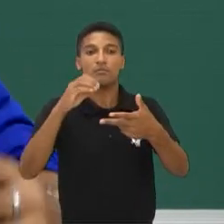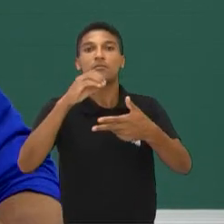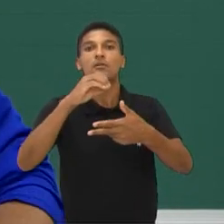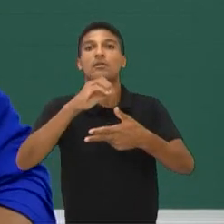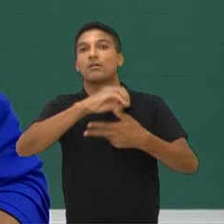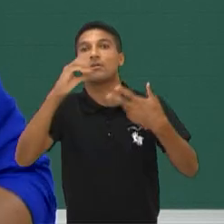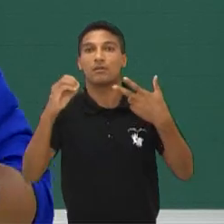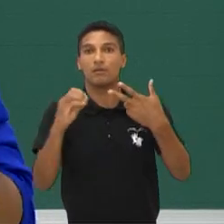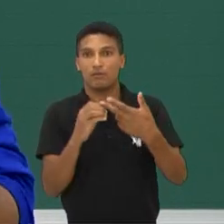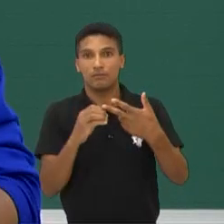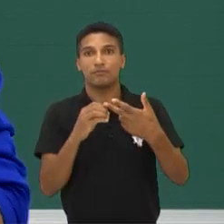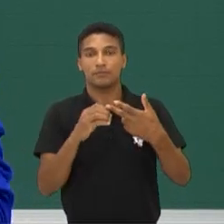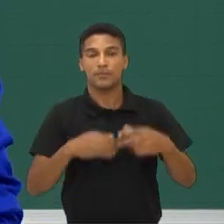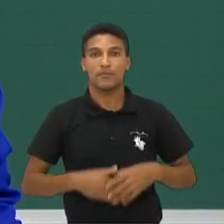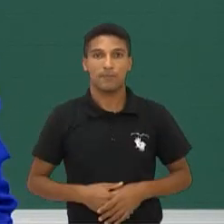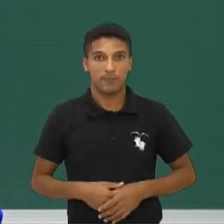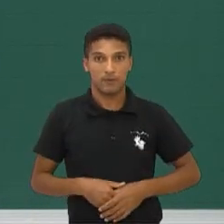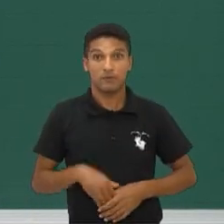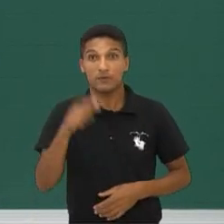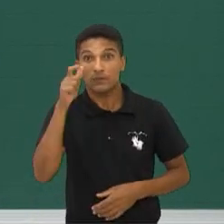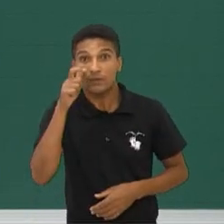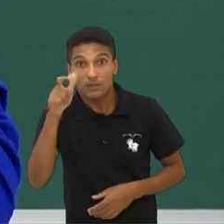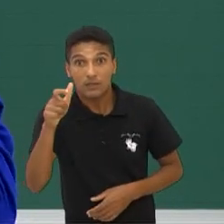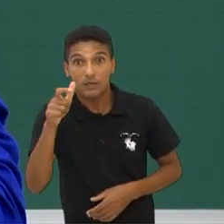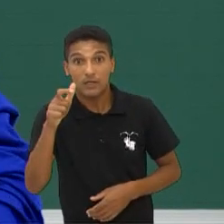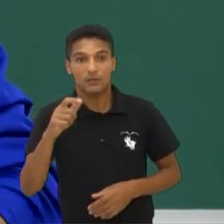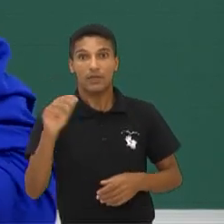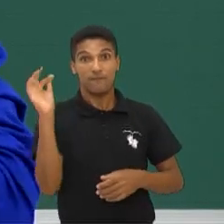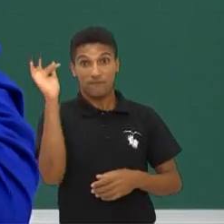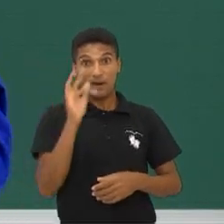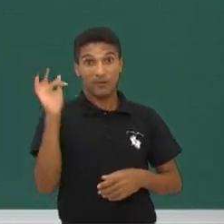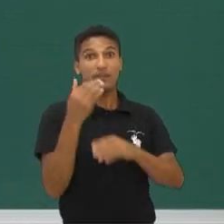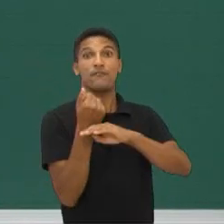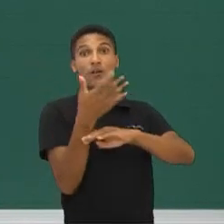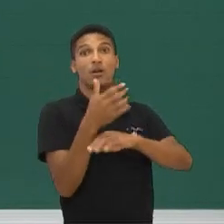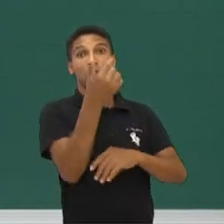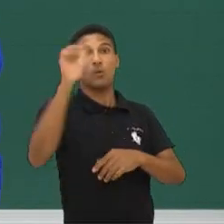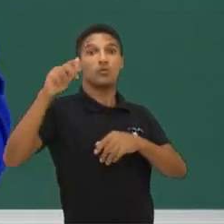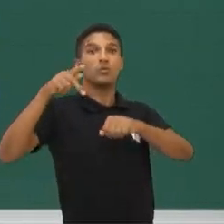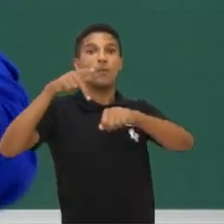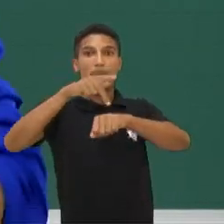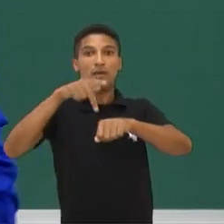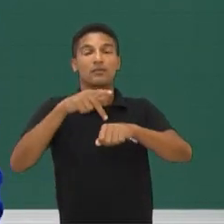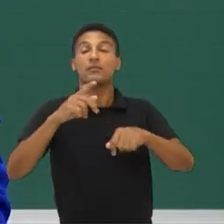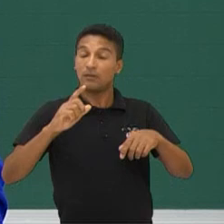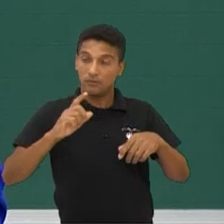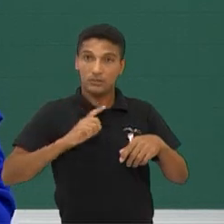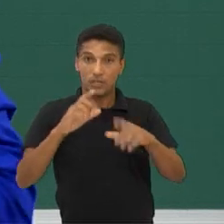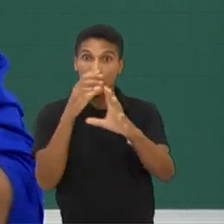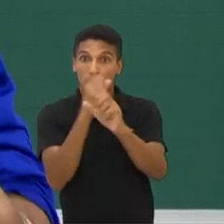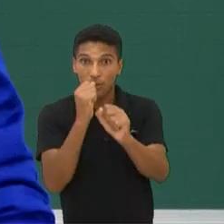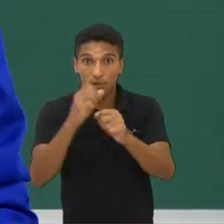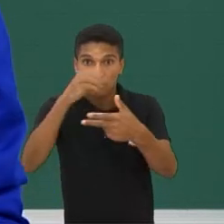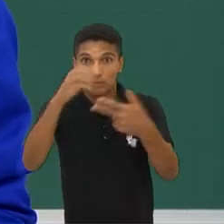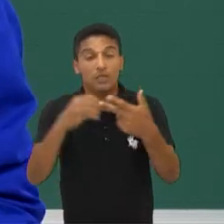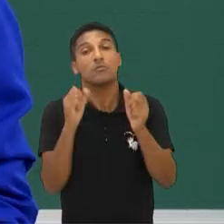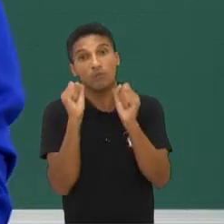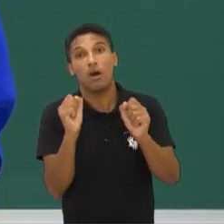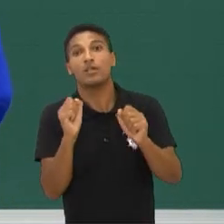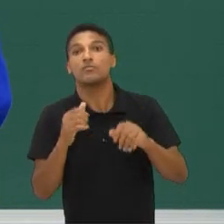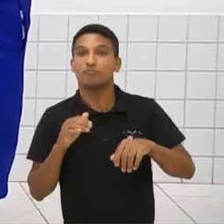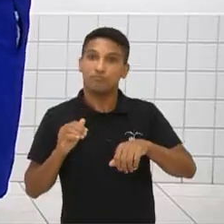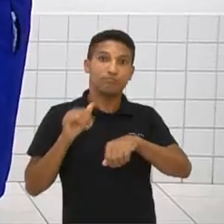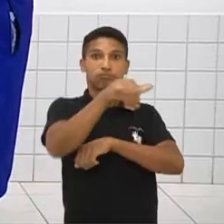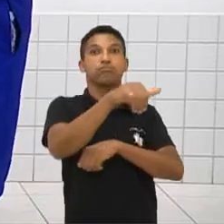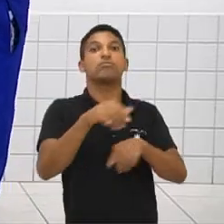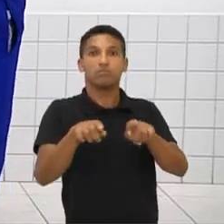mas também aquelas que são de fora do país, que também o Enem e algumas notas vão... O currículo que a pessoa tem nosso aqui são aceitos